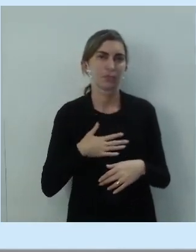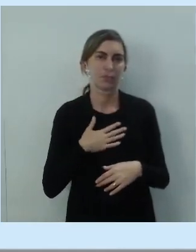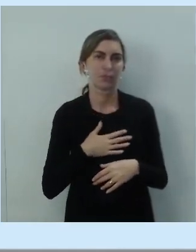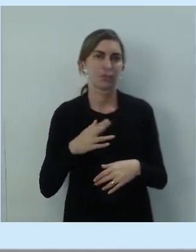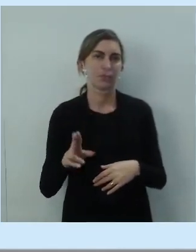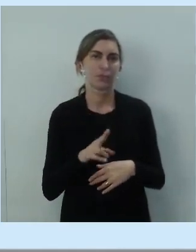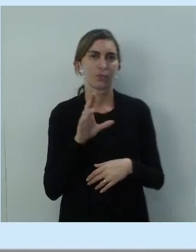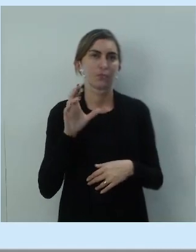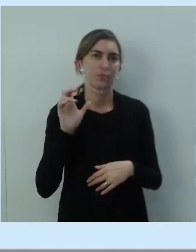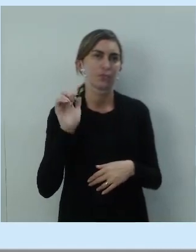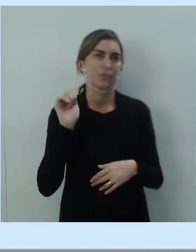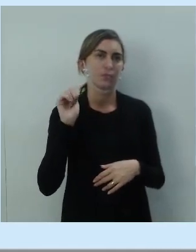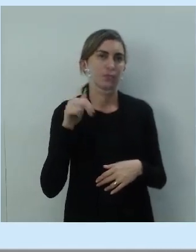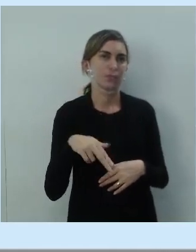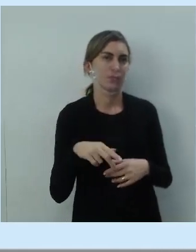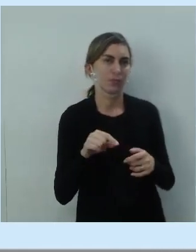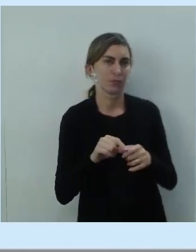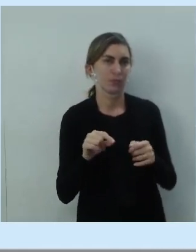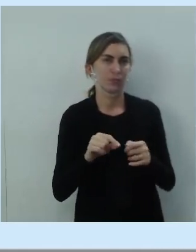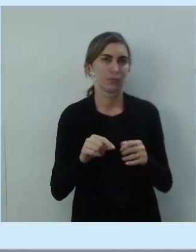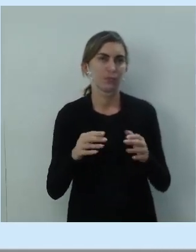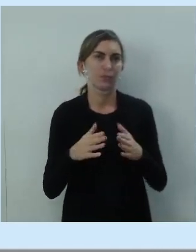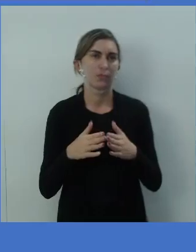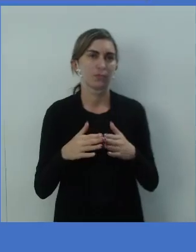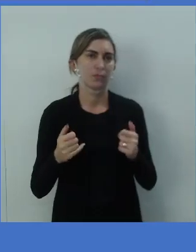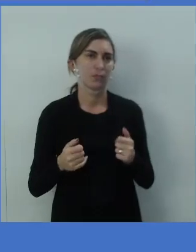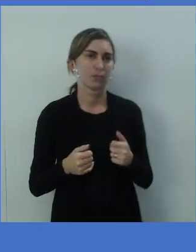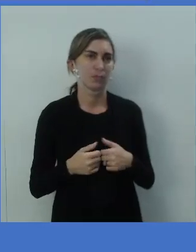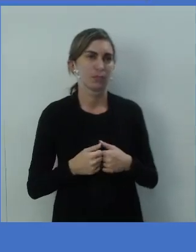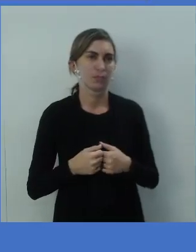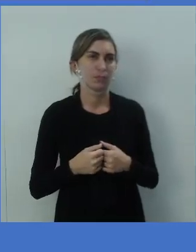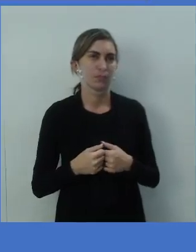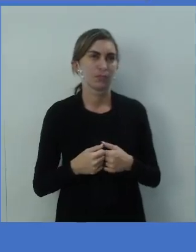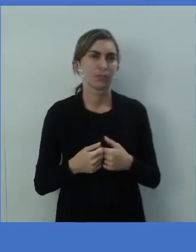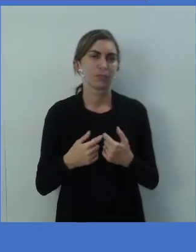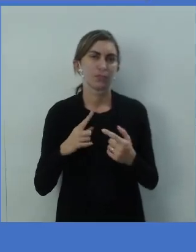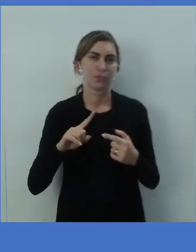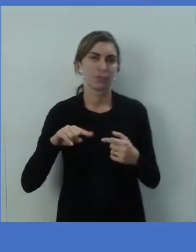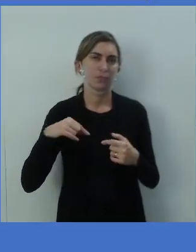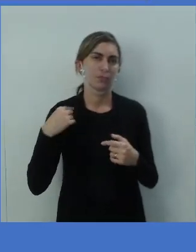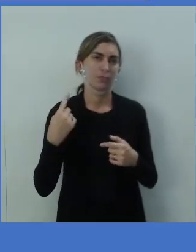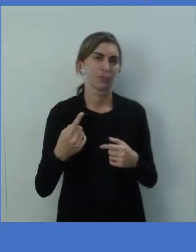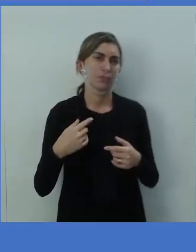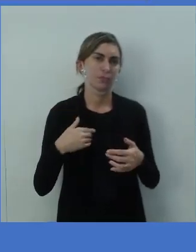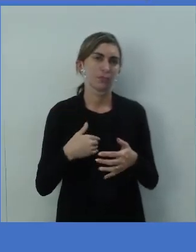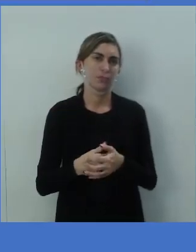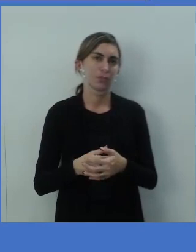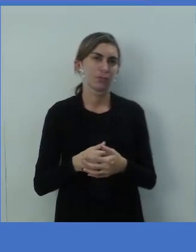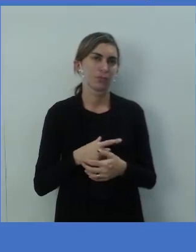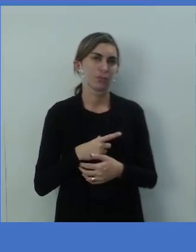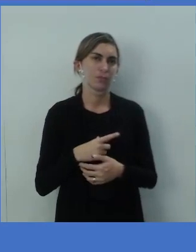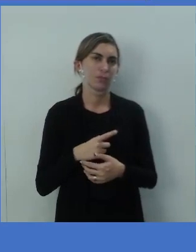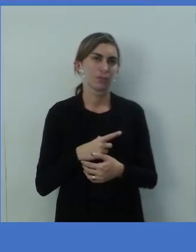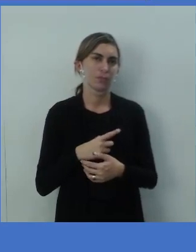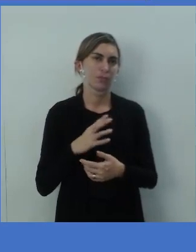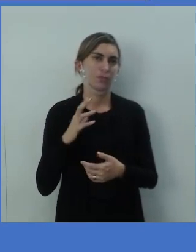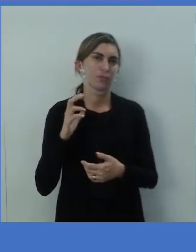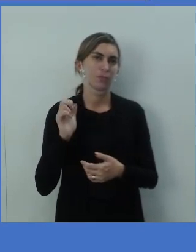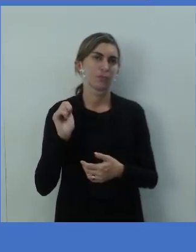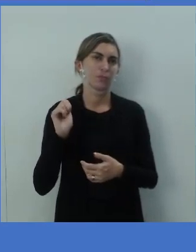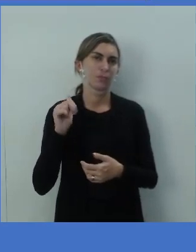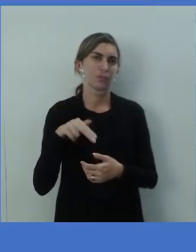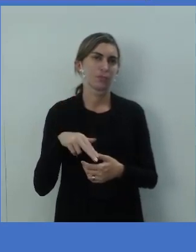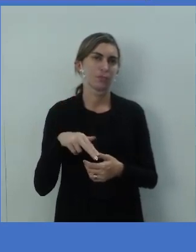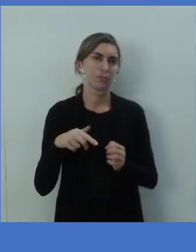can para fazer esse pedido. O próximo, a gente tem aí o can, ele